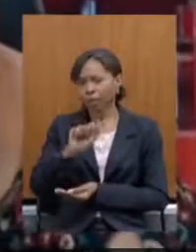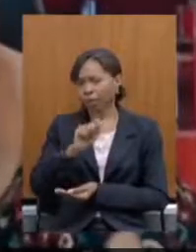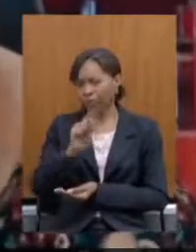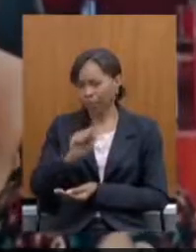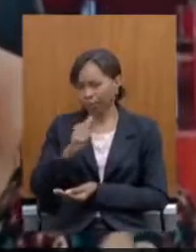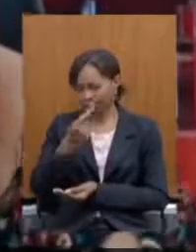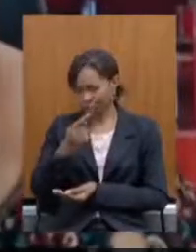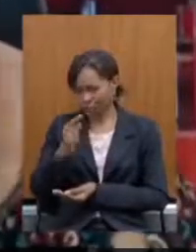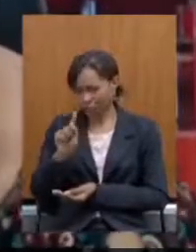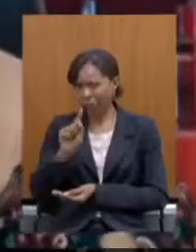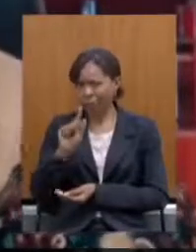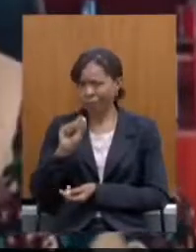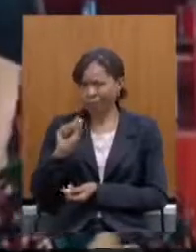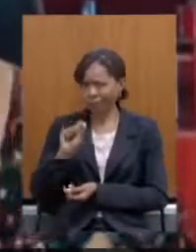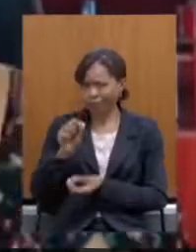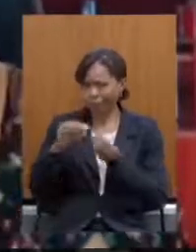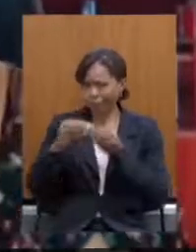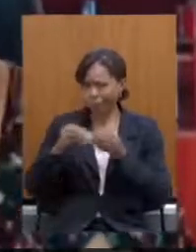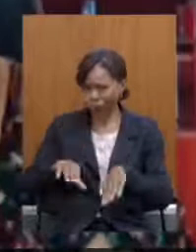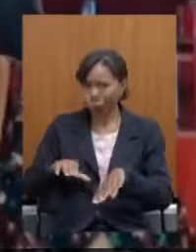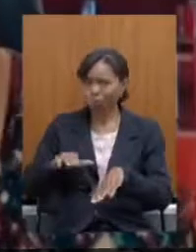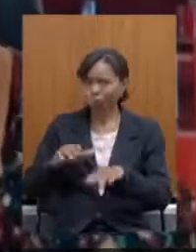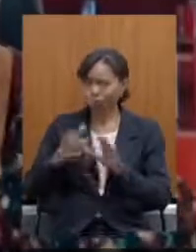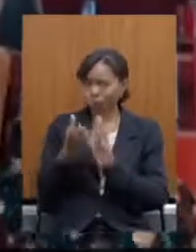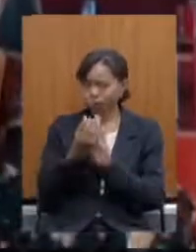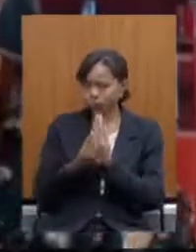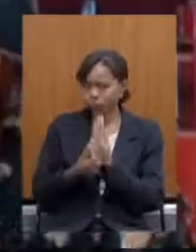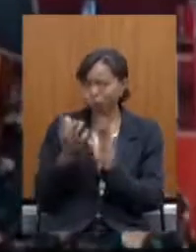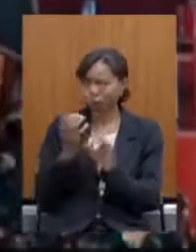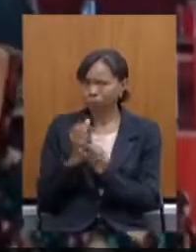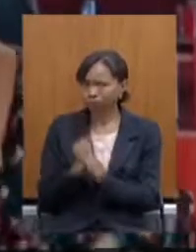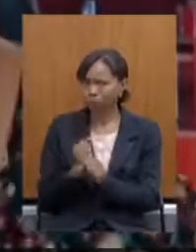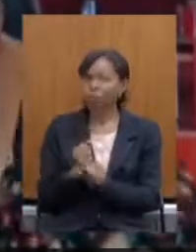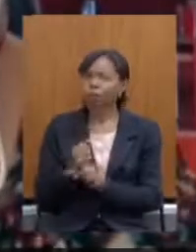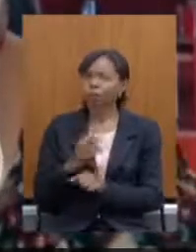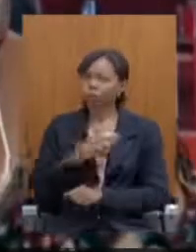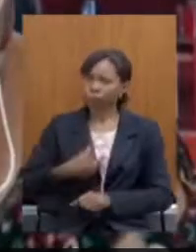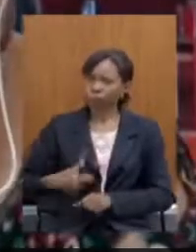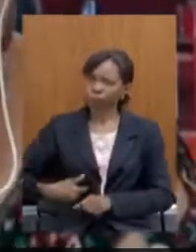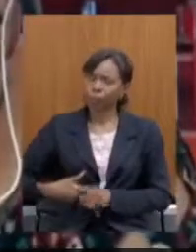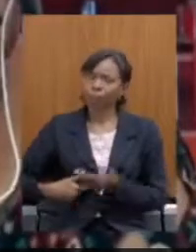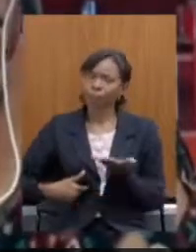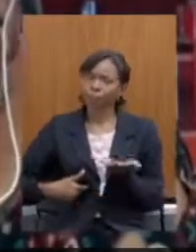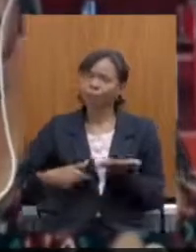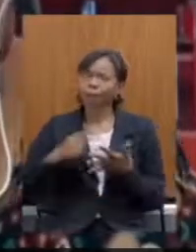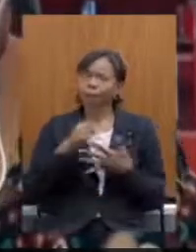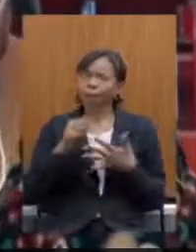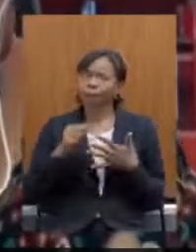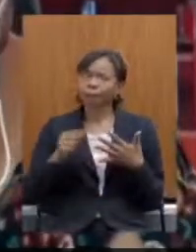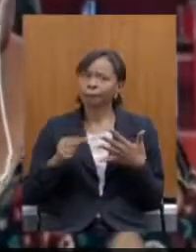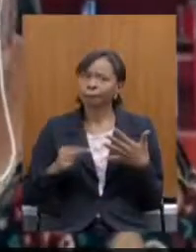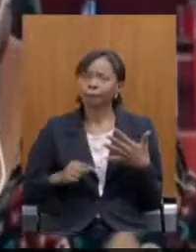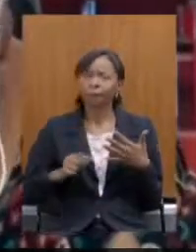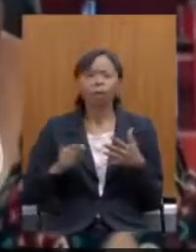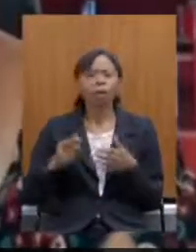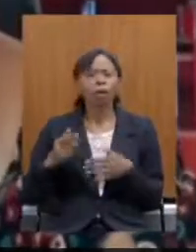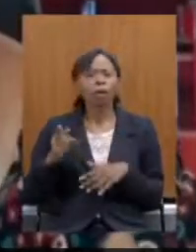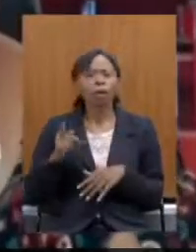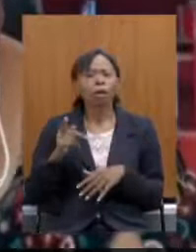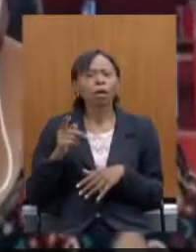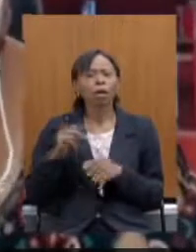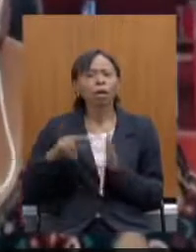são pontos que eu queria ressaltar a fala da sindicalista Papá